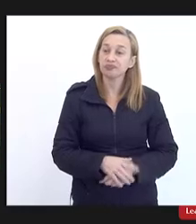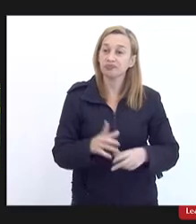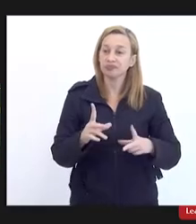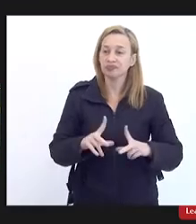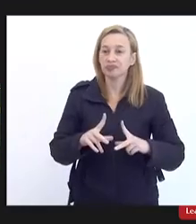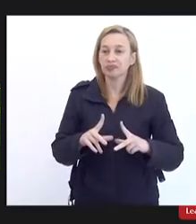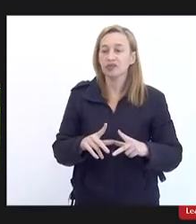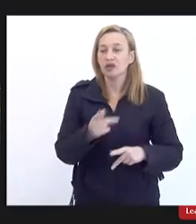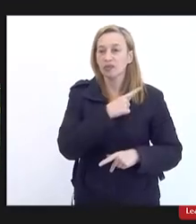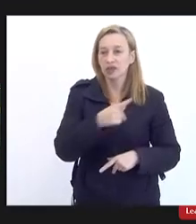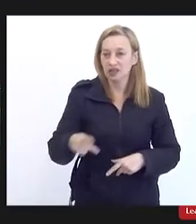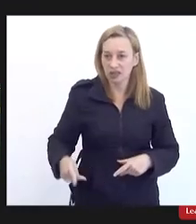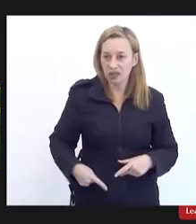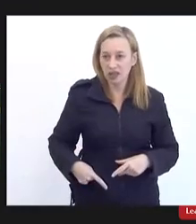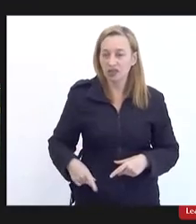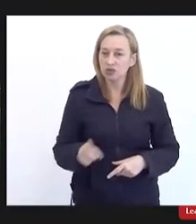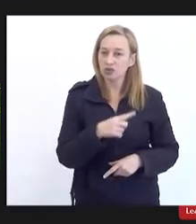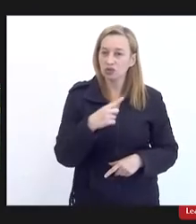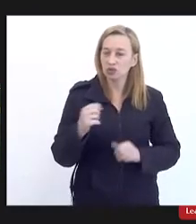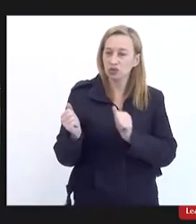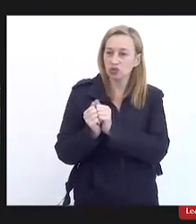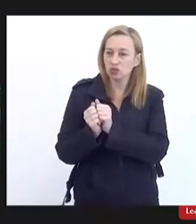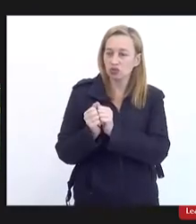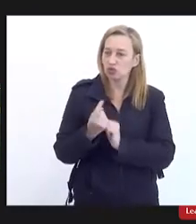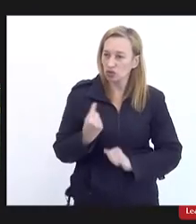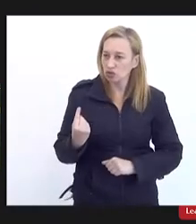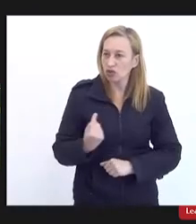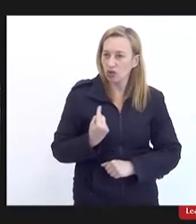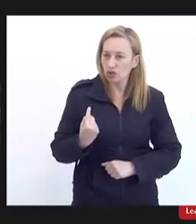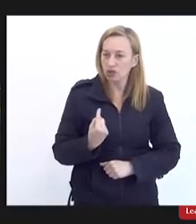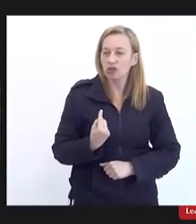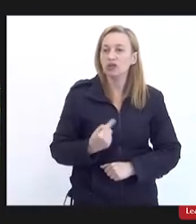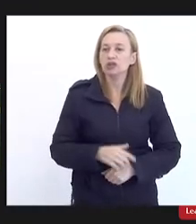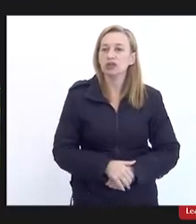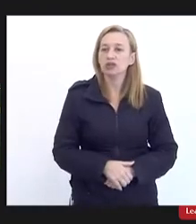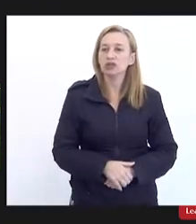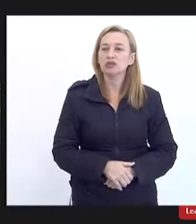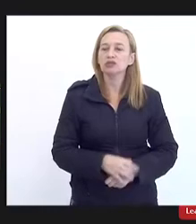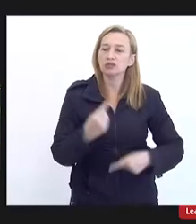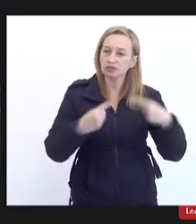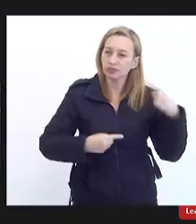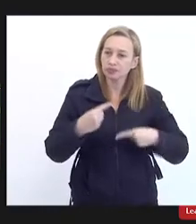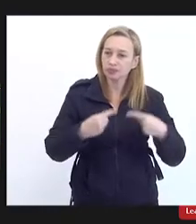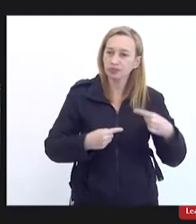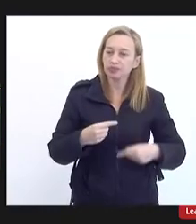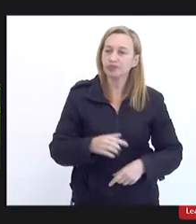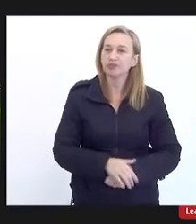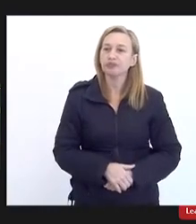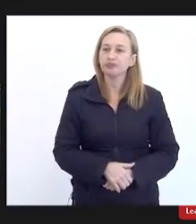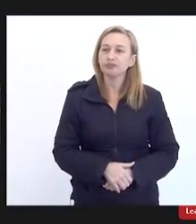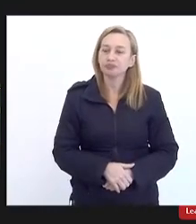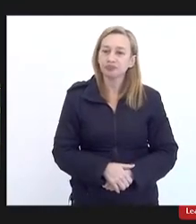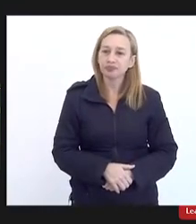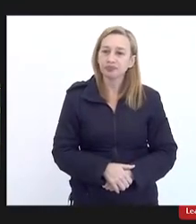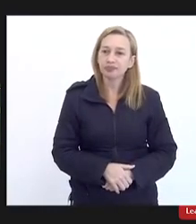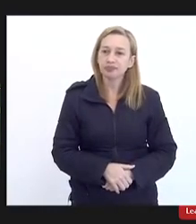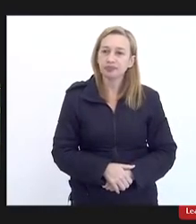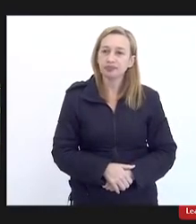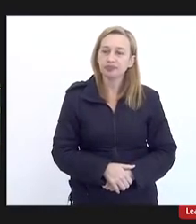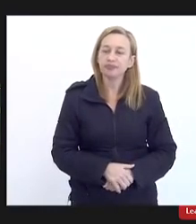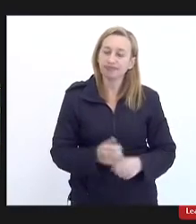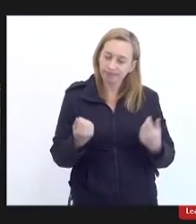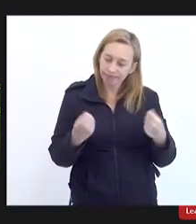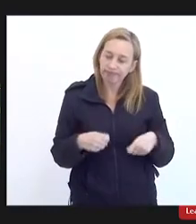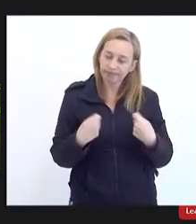presidentes né pelo menos do nosso lado do nosso lado do campo político que a gente atua né e a gente